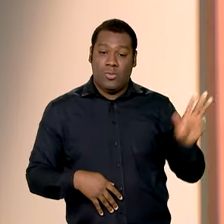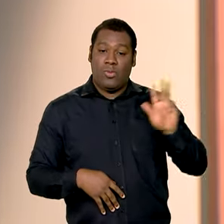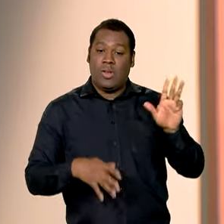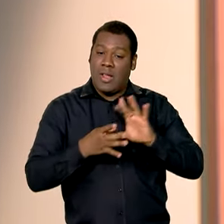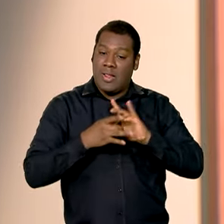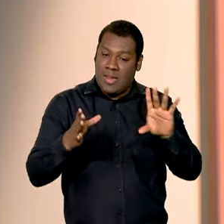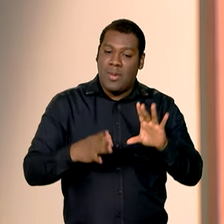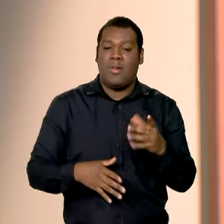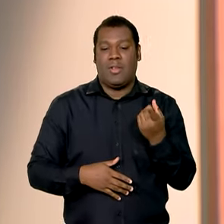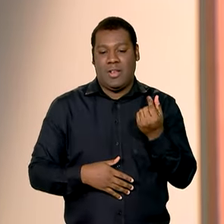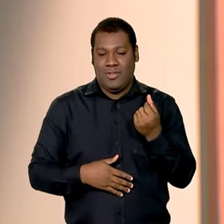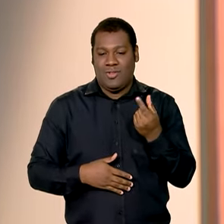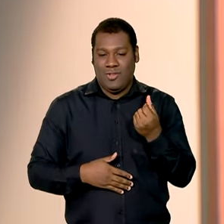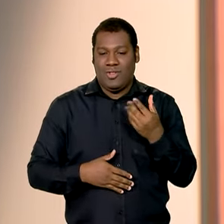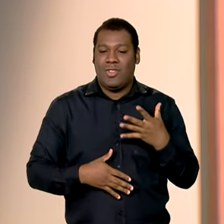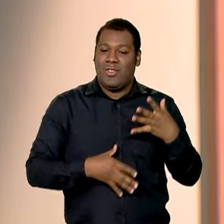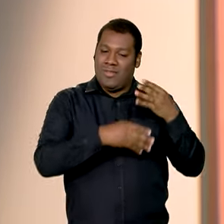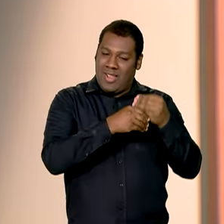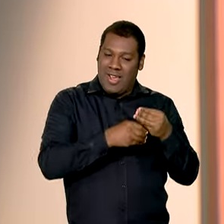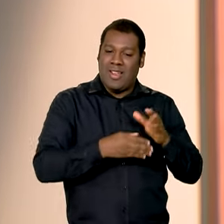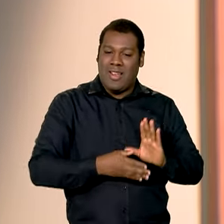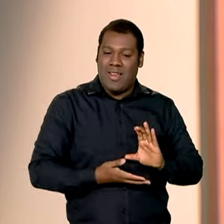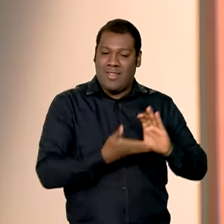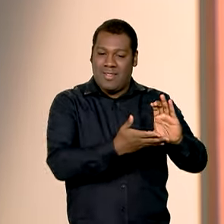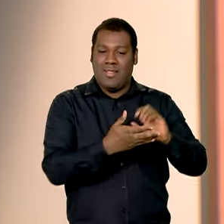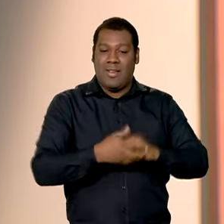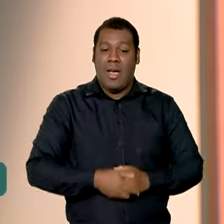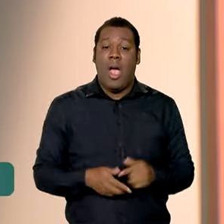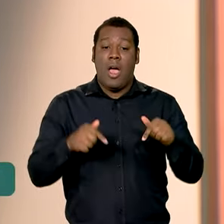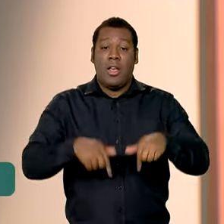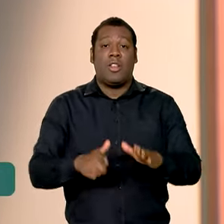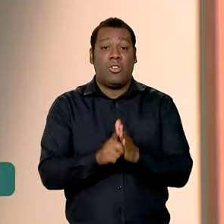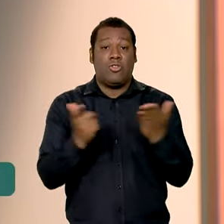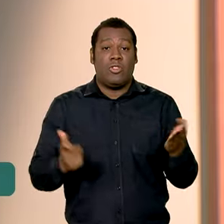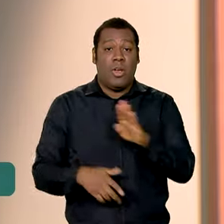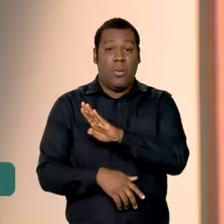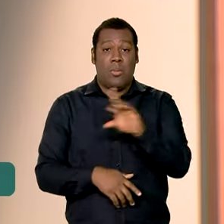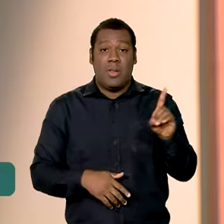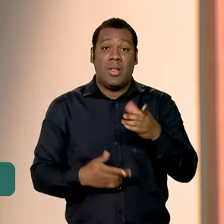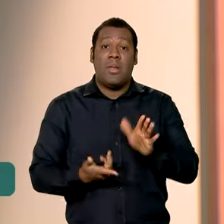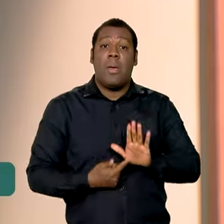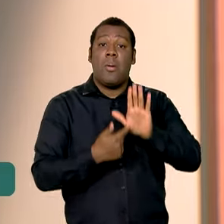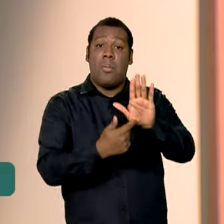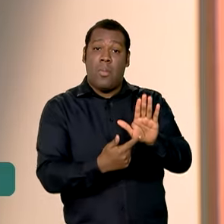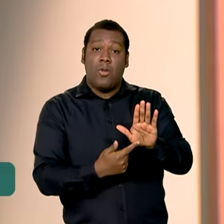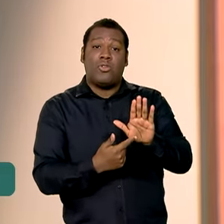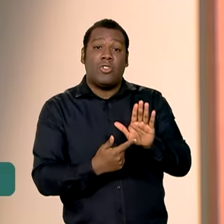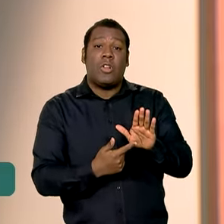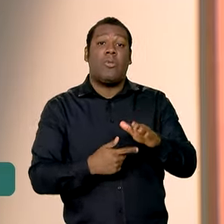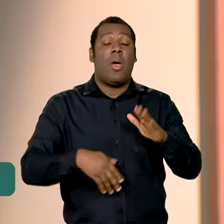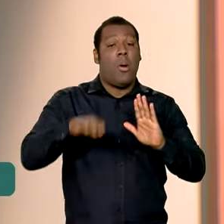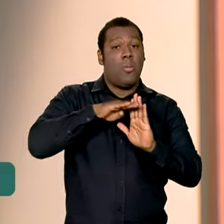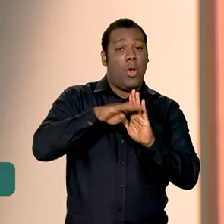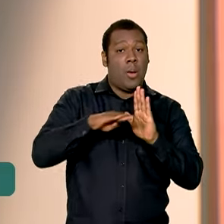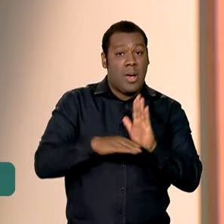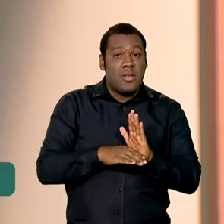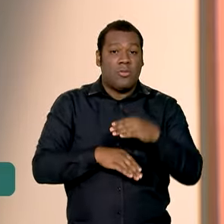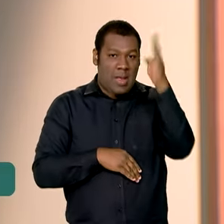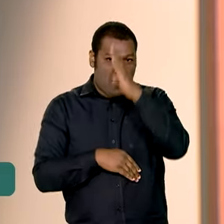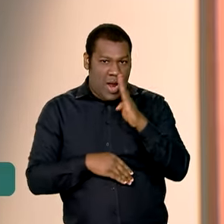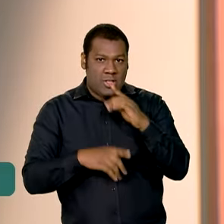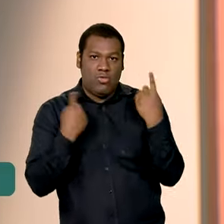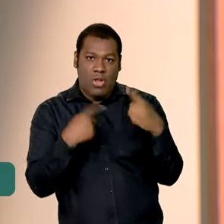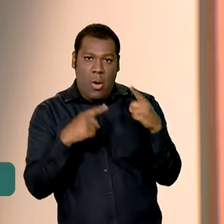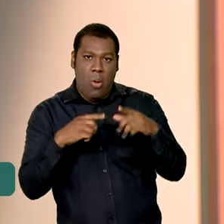A partir de hoje, você acompanha aqui no Brasil em Dia o quadro Brasil contra Fake. Toda quinta-feira,